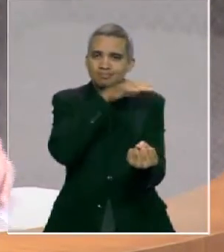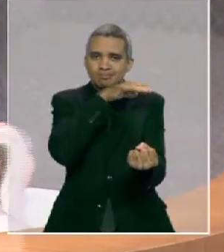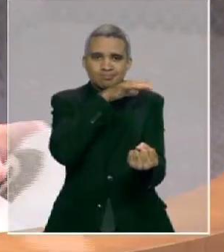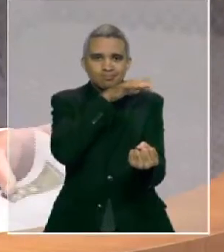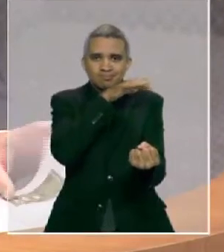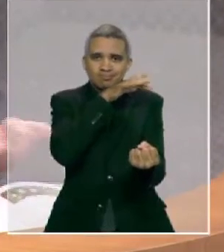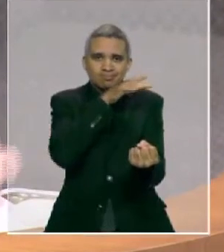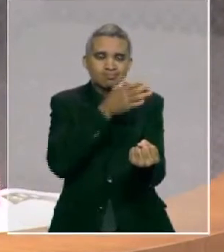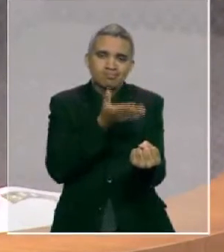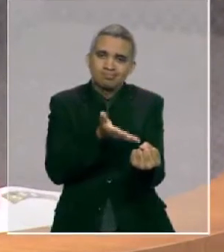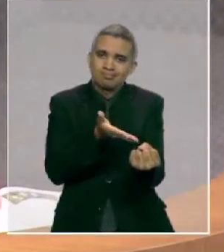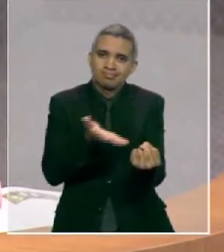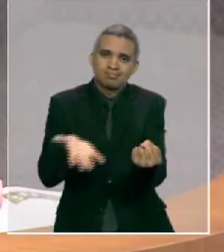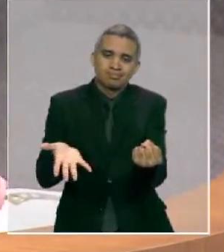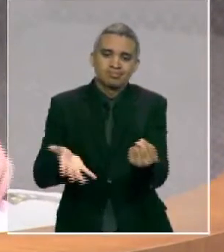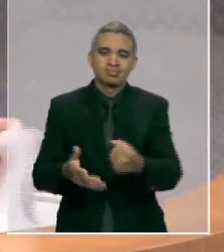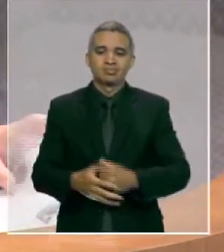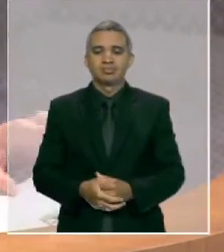se cultivar nada.